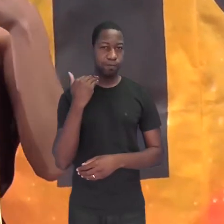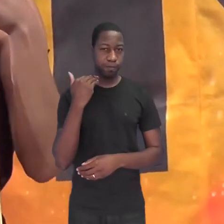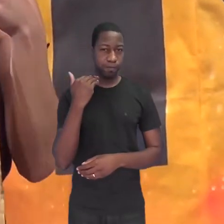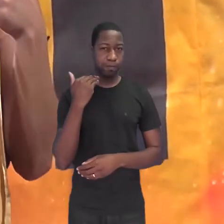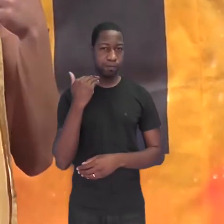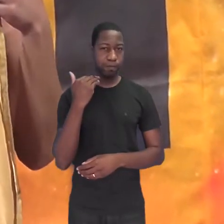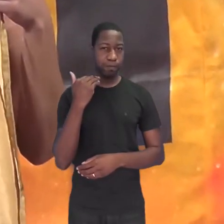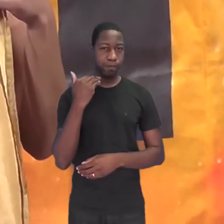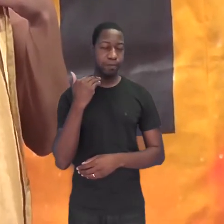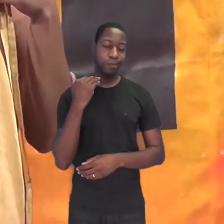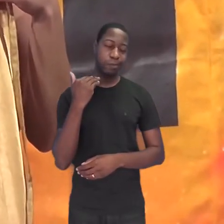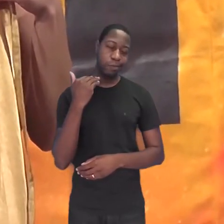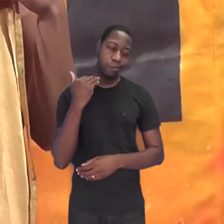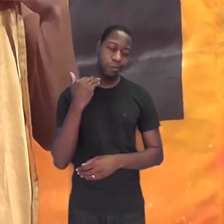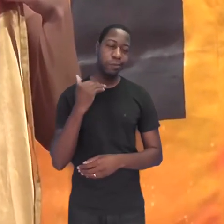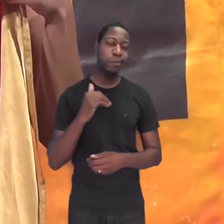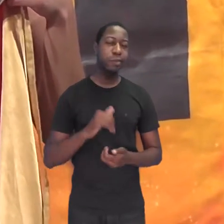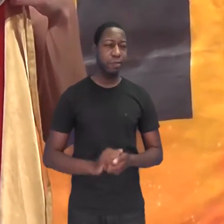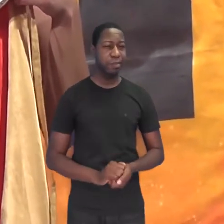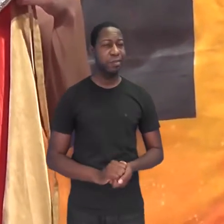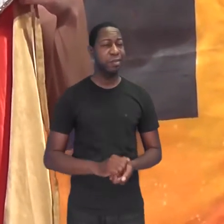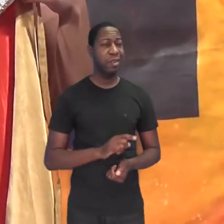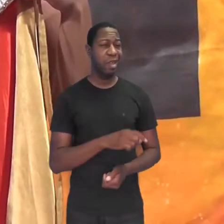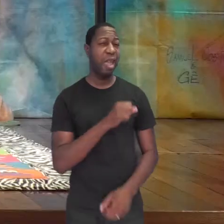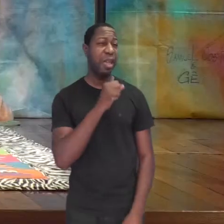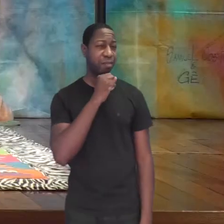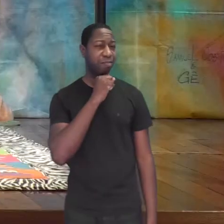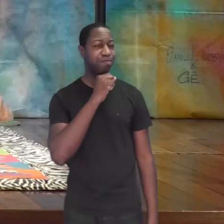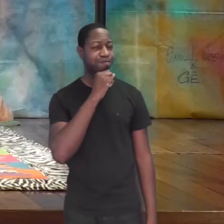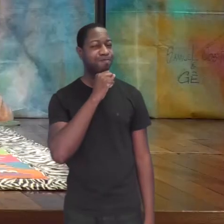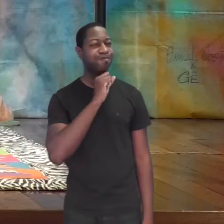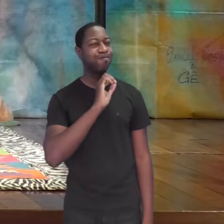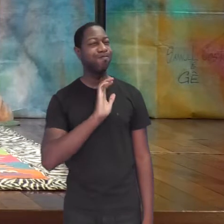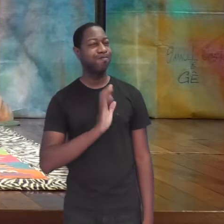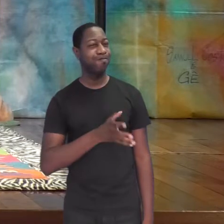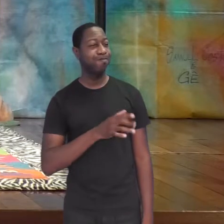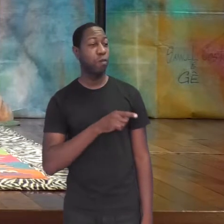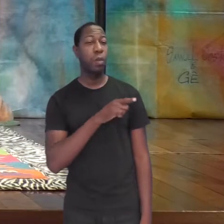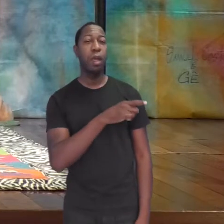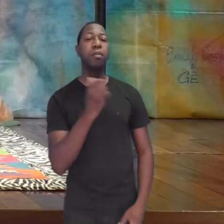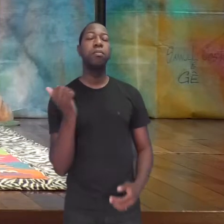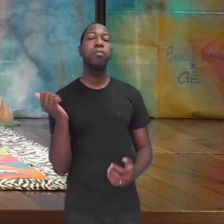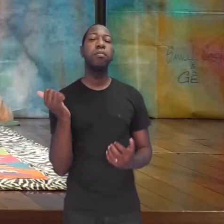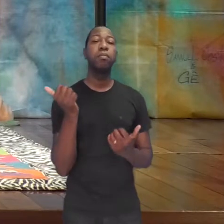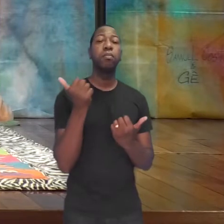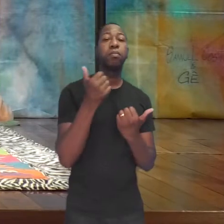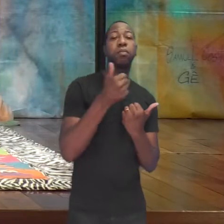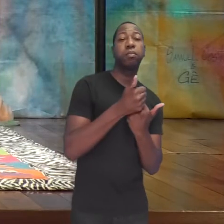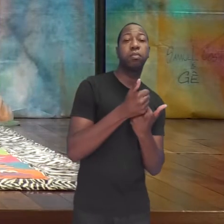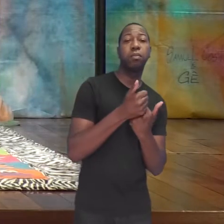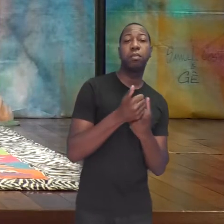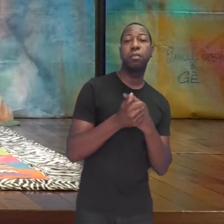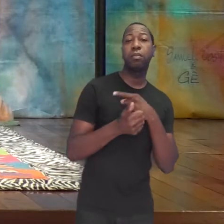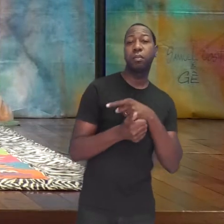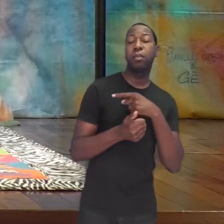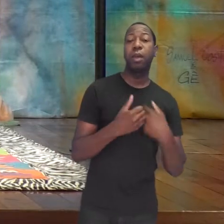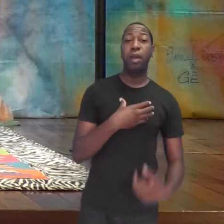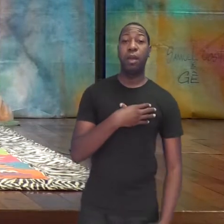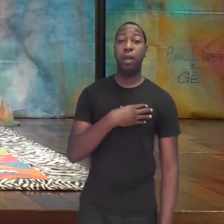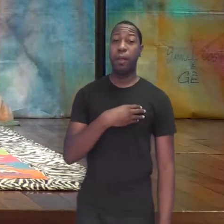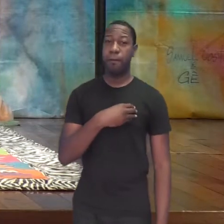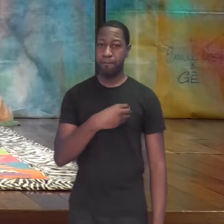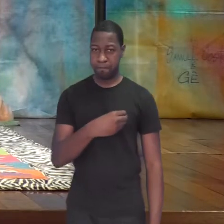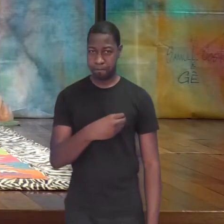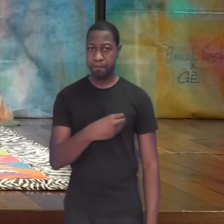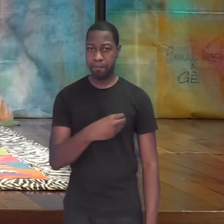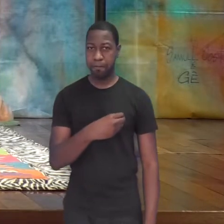É, ele já estava muito velhinho e quem assumiu o reinado no seu lugar foi o filho